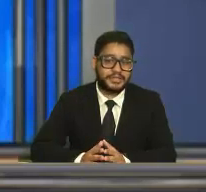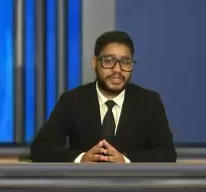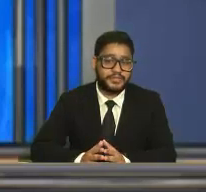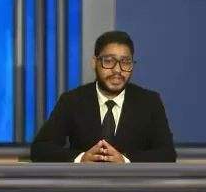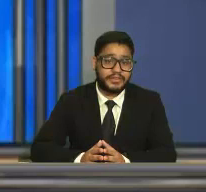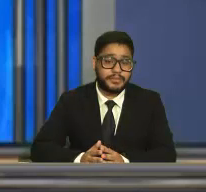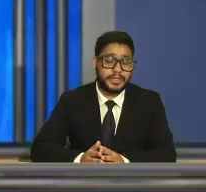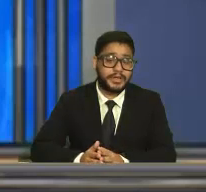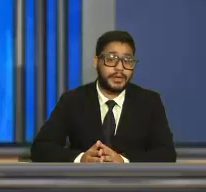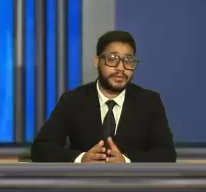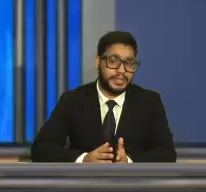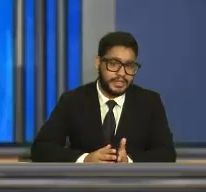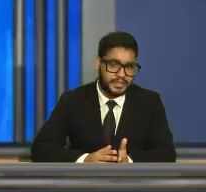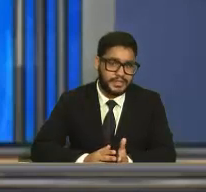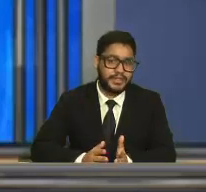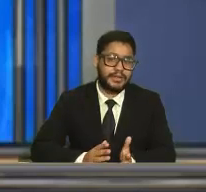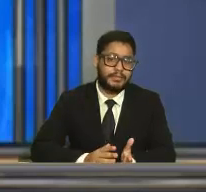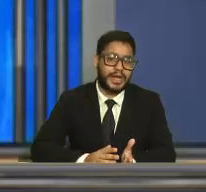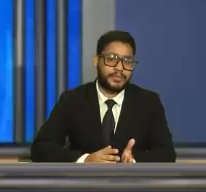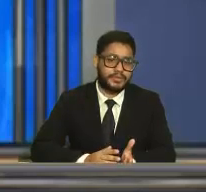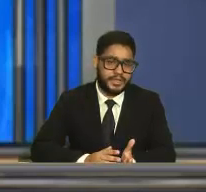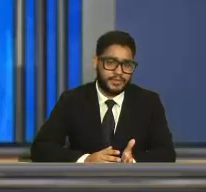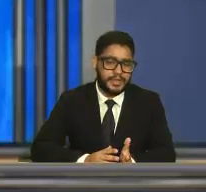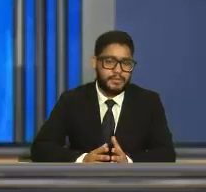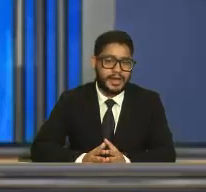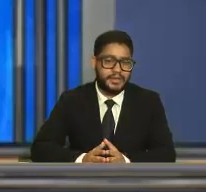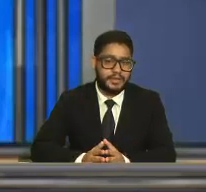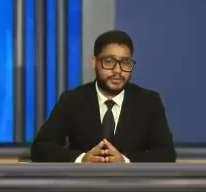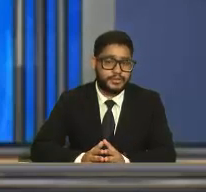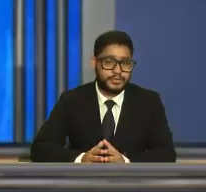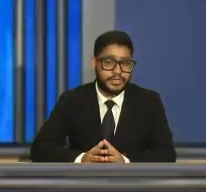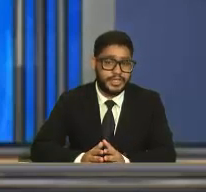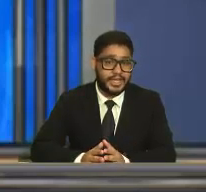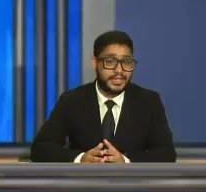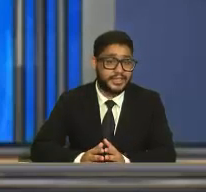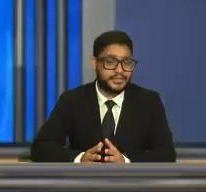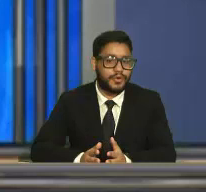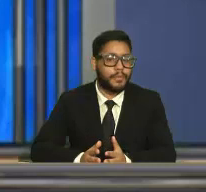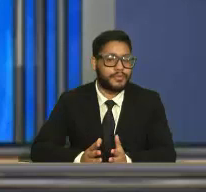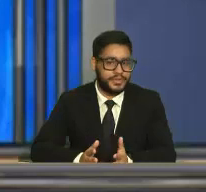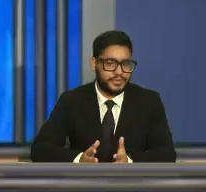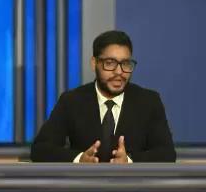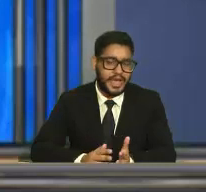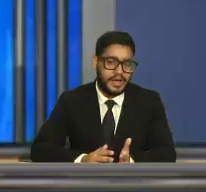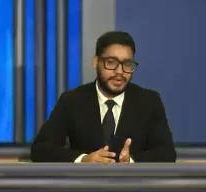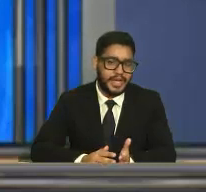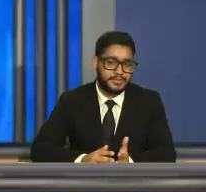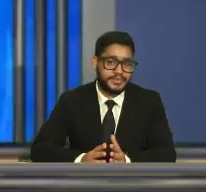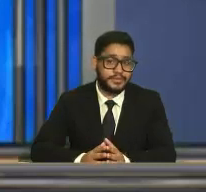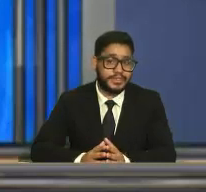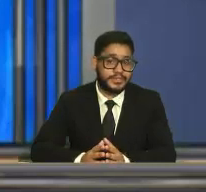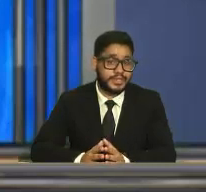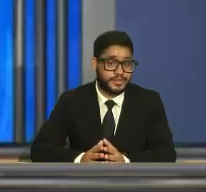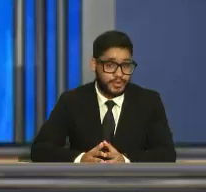E a cena foi gravada pela irmã da Lelê, Mara Monteiro. Mara revelou que os dois têm até aliança de compromisso. Abre